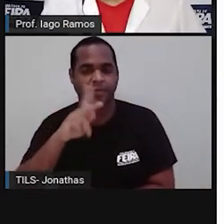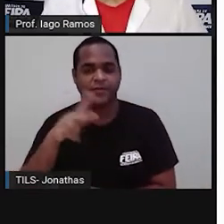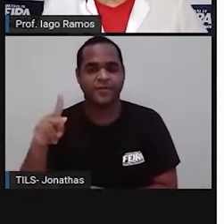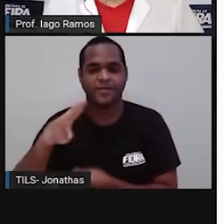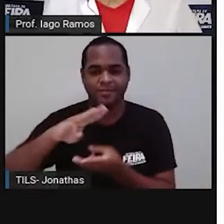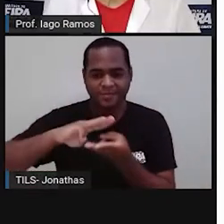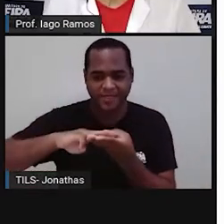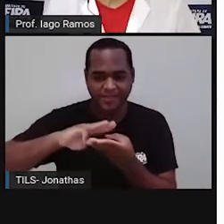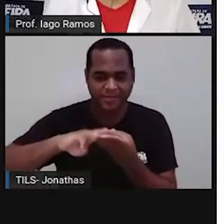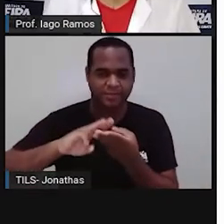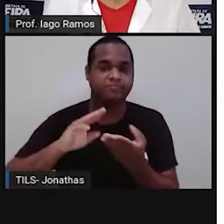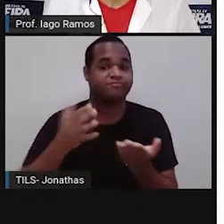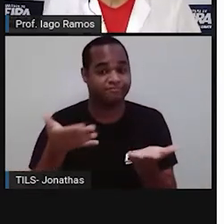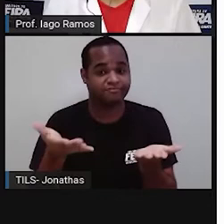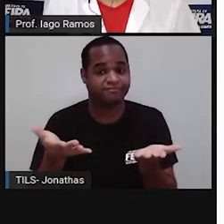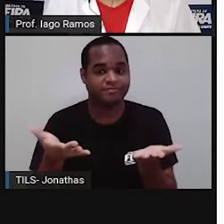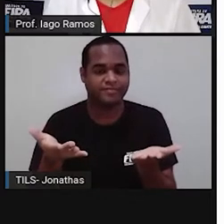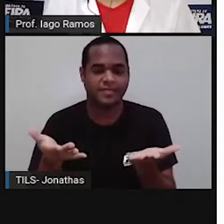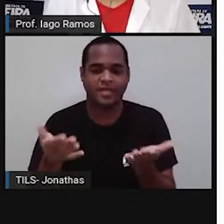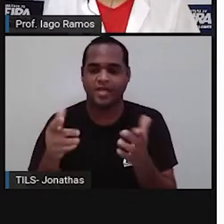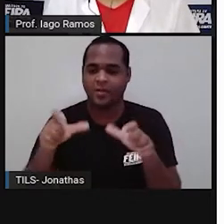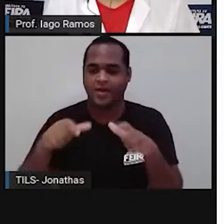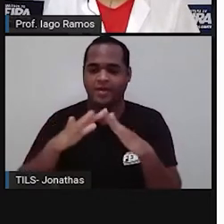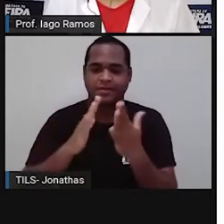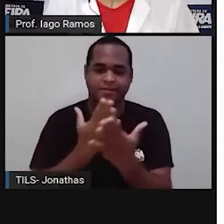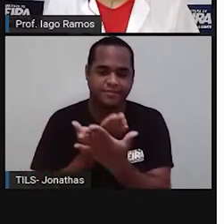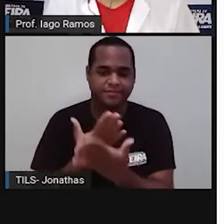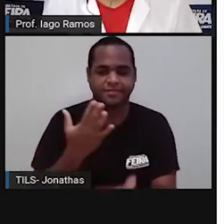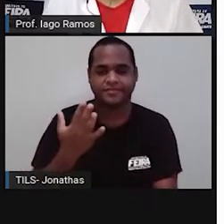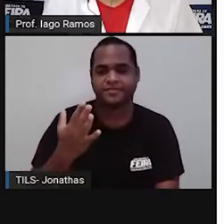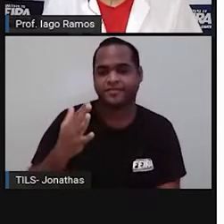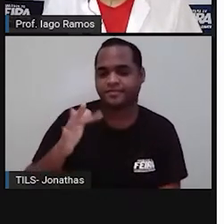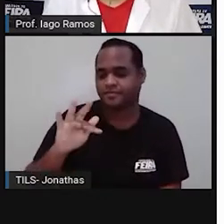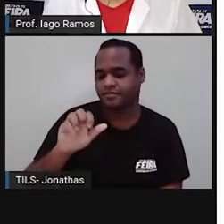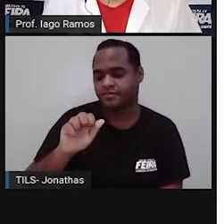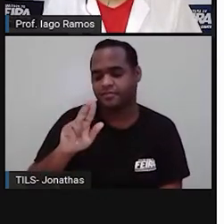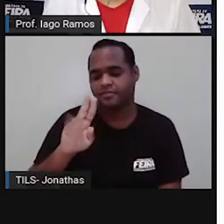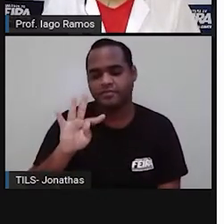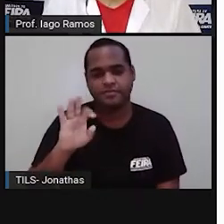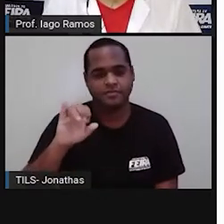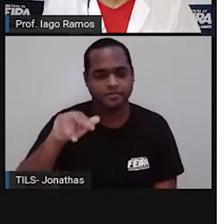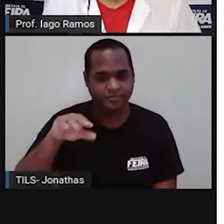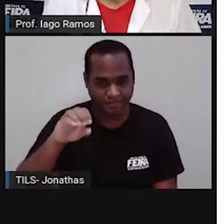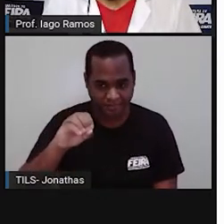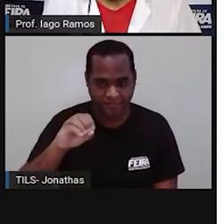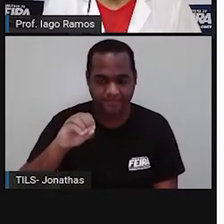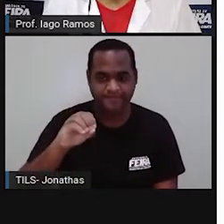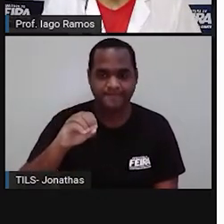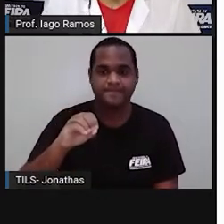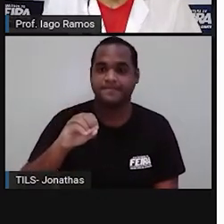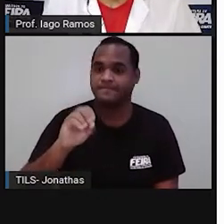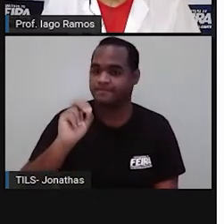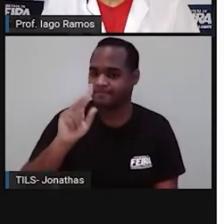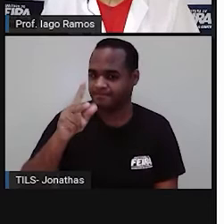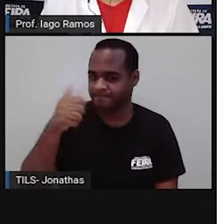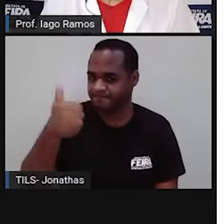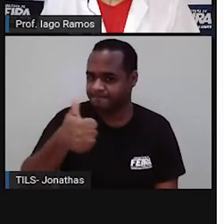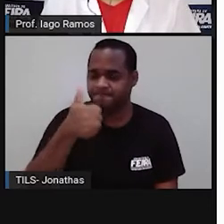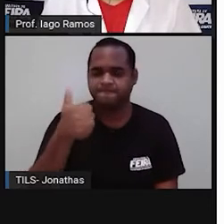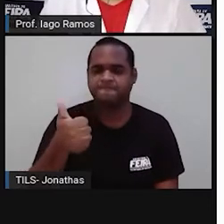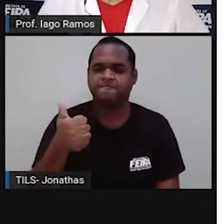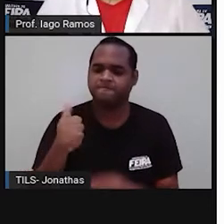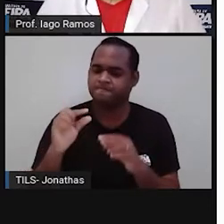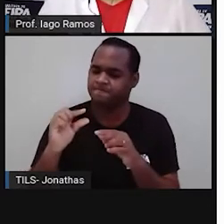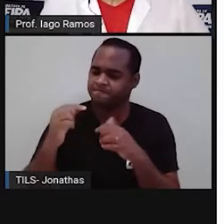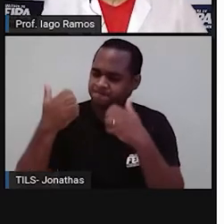matemática, obviamente, venho lá da escola municipal Faustino Dias Lima, tá bom? Bom, um pouquinho